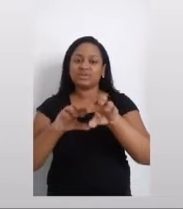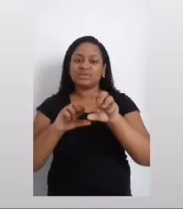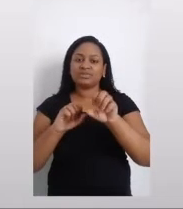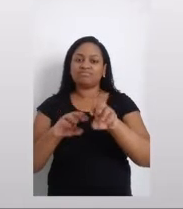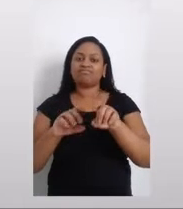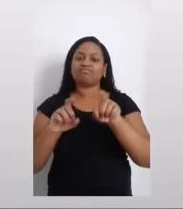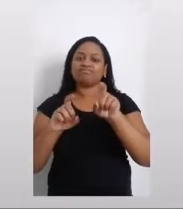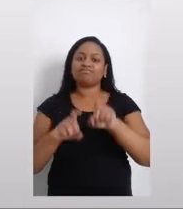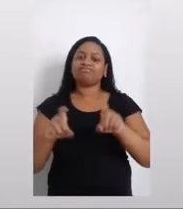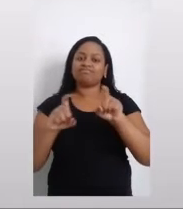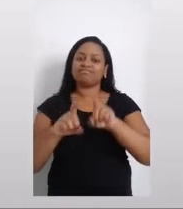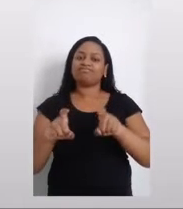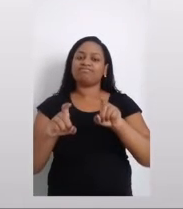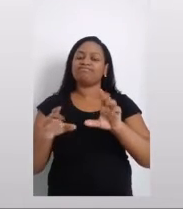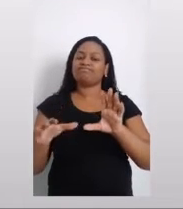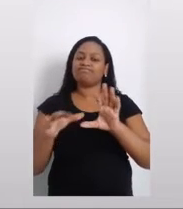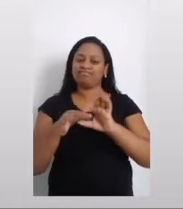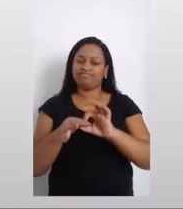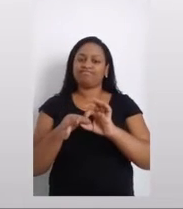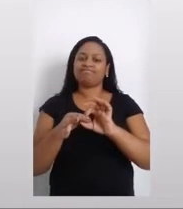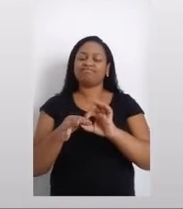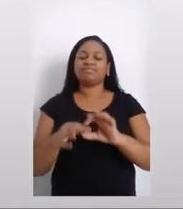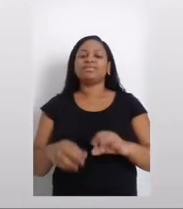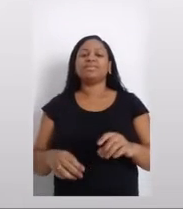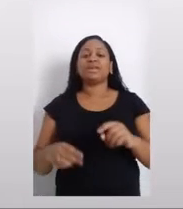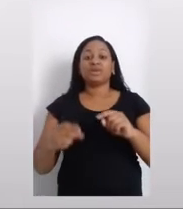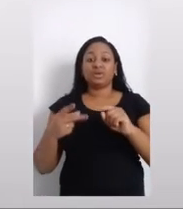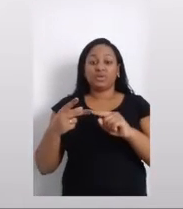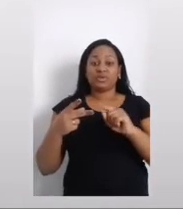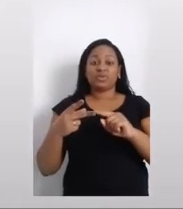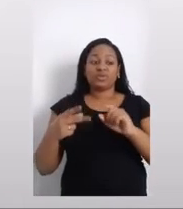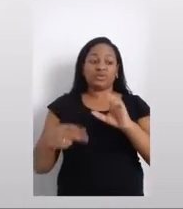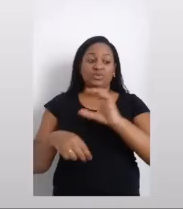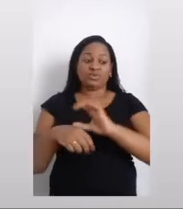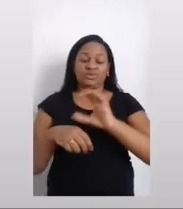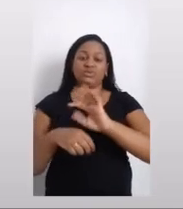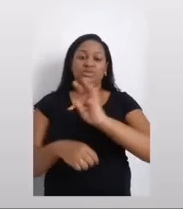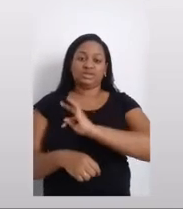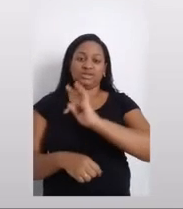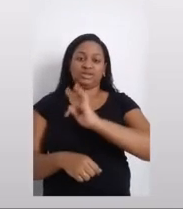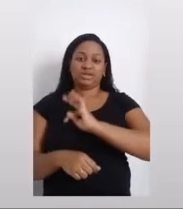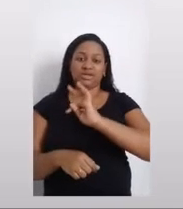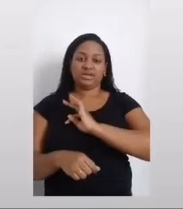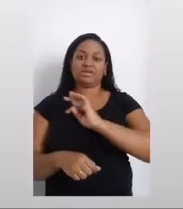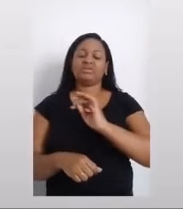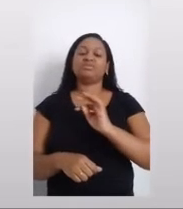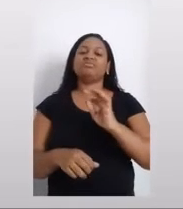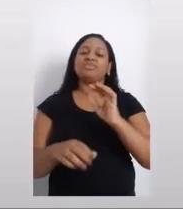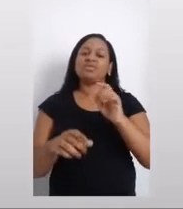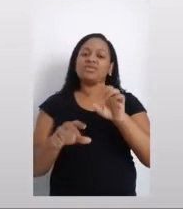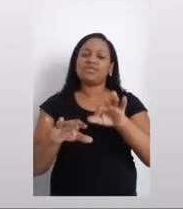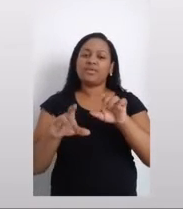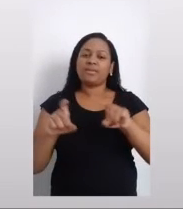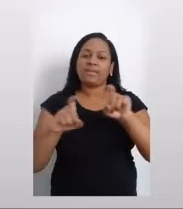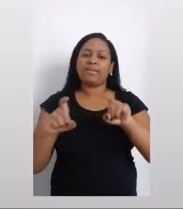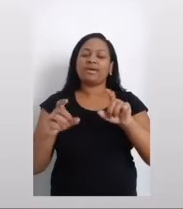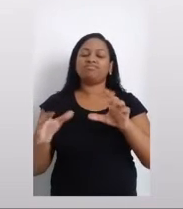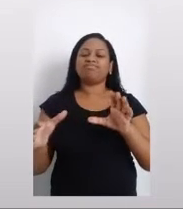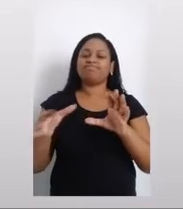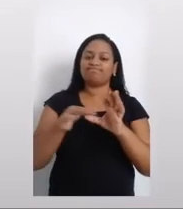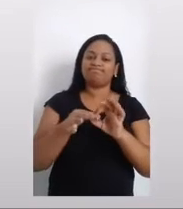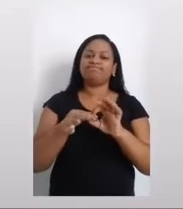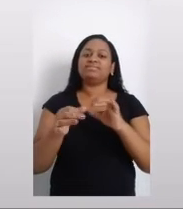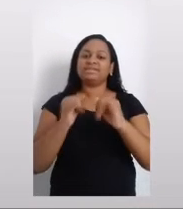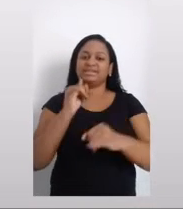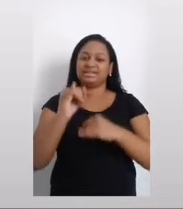informática aplicada à educação e o curso técnico de nível médio em informática para a internet.